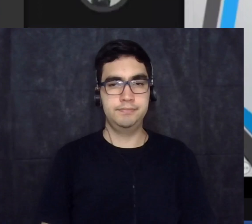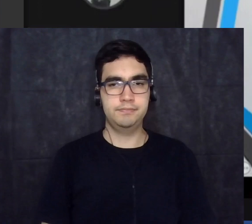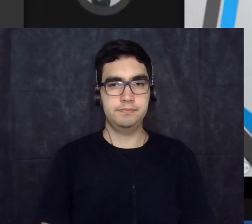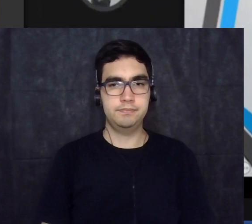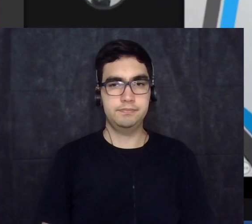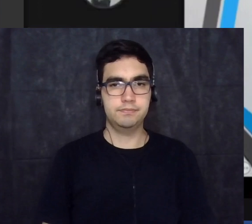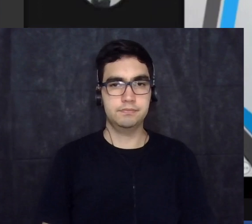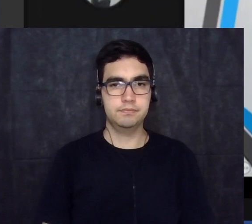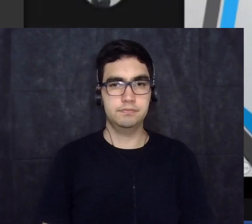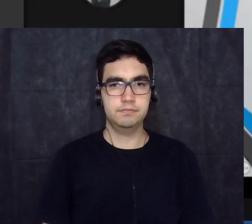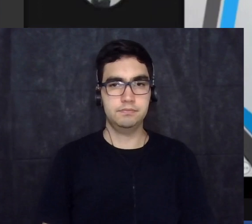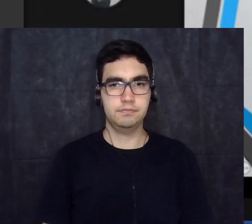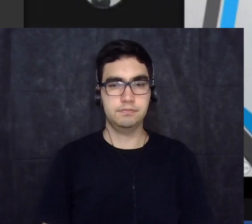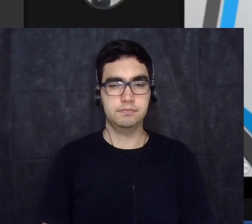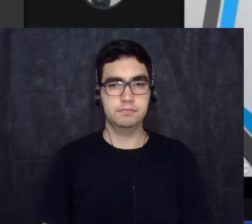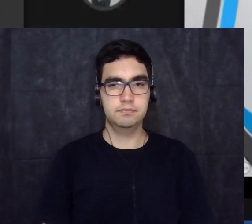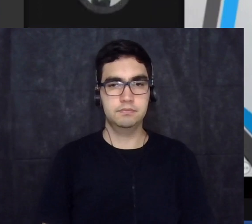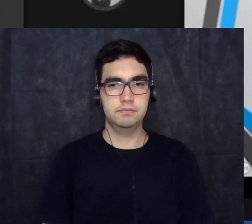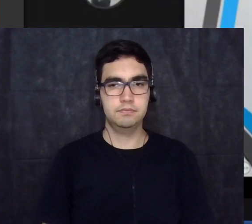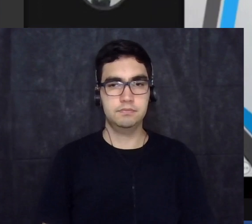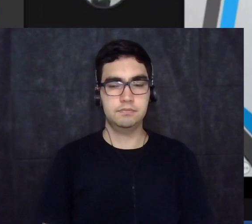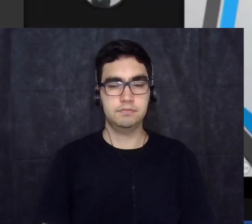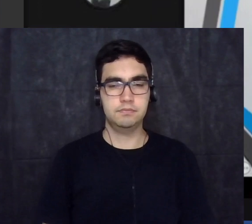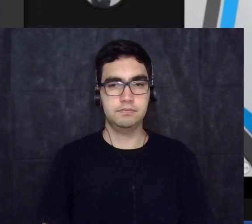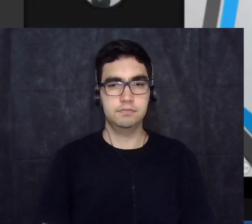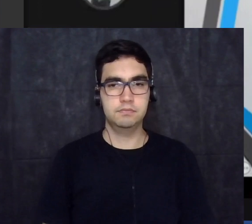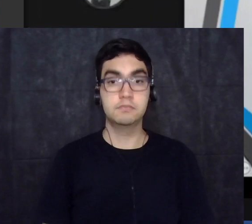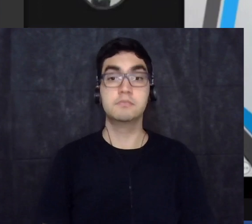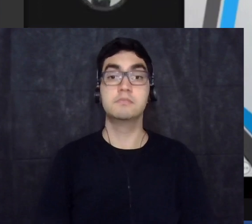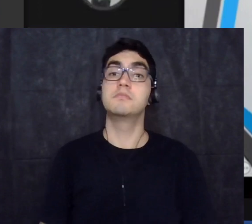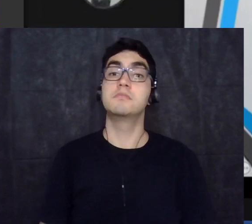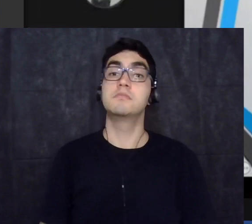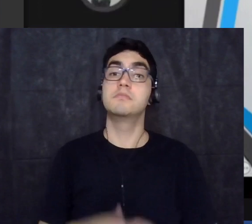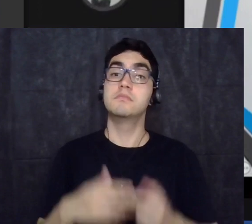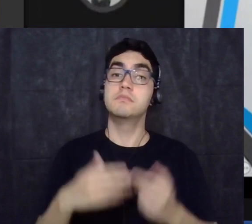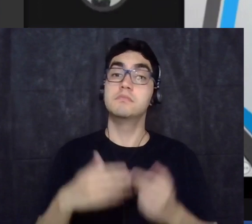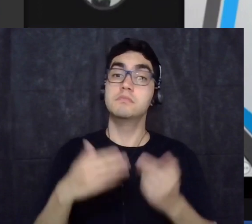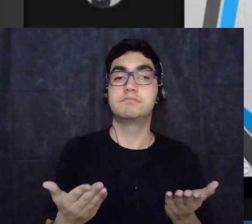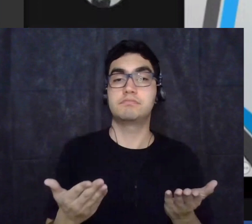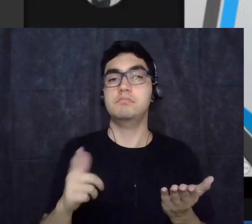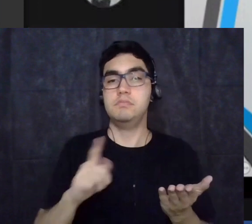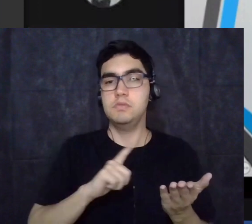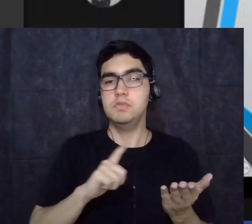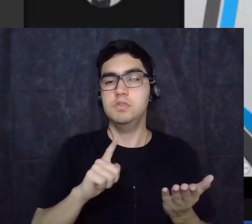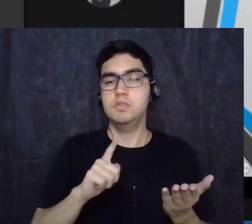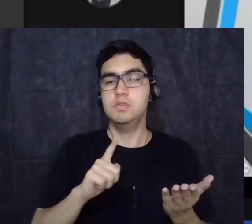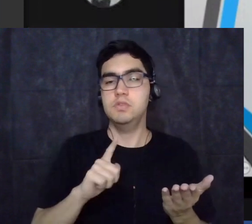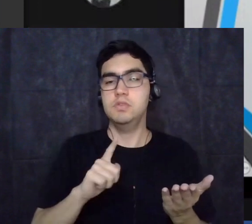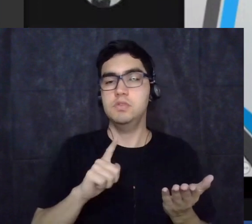permitia que violações das mais variadas